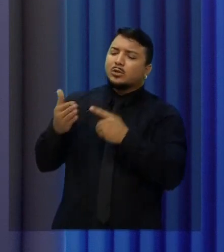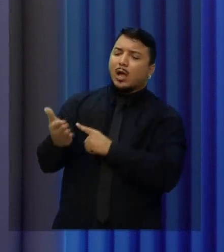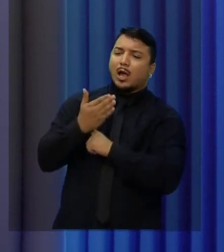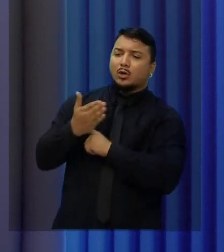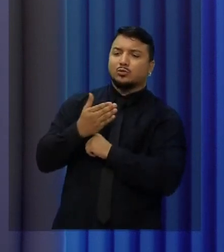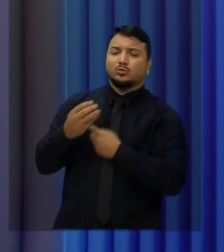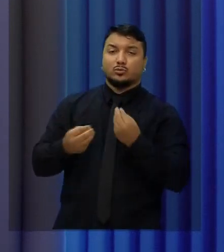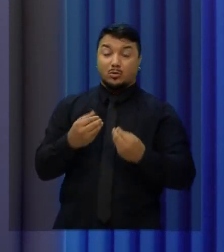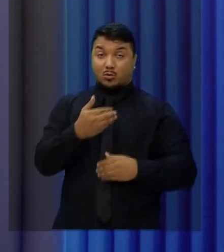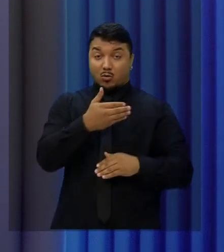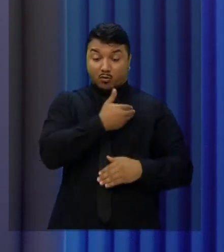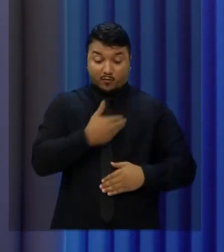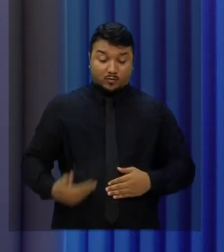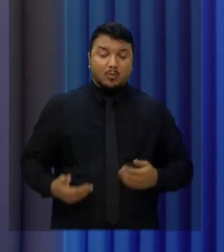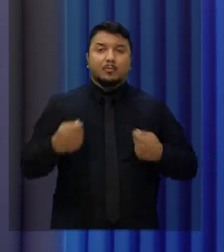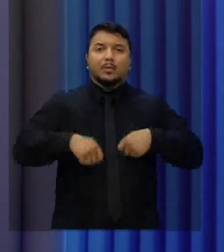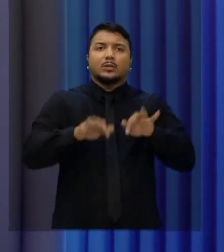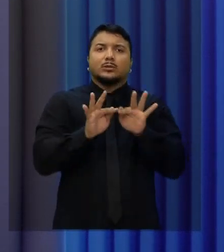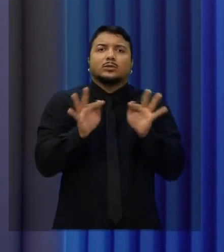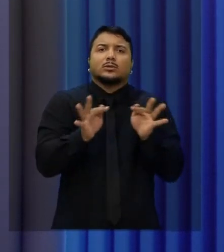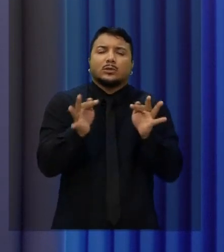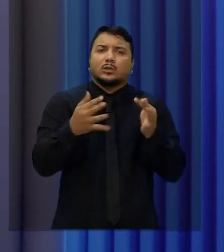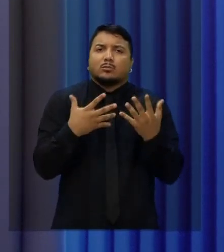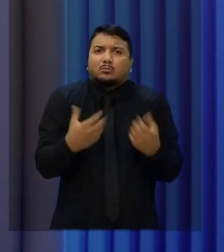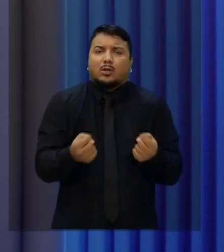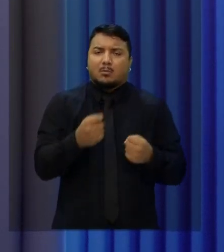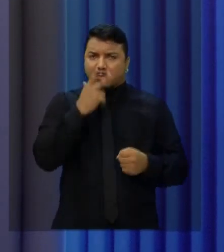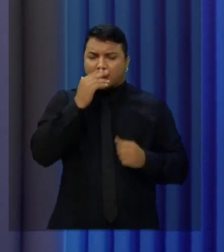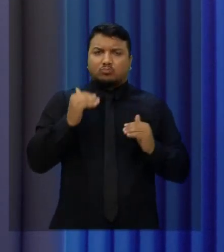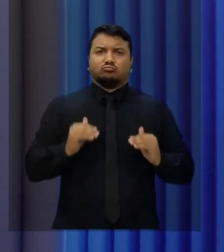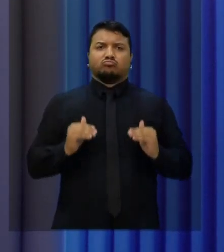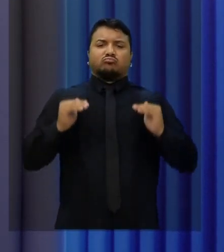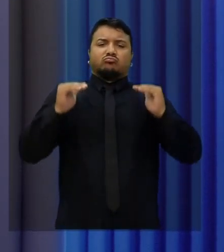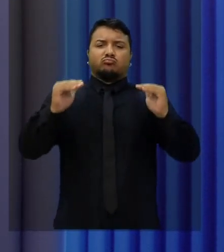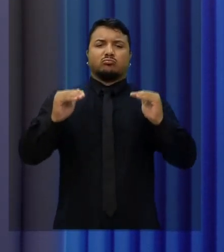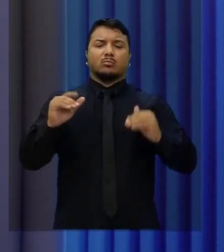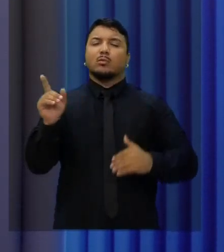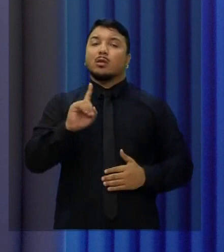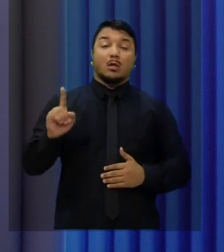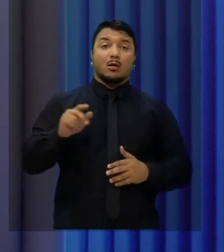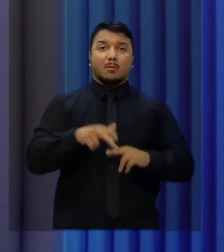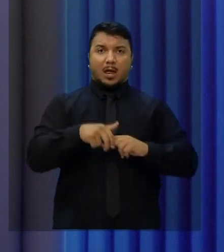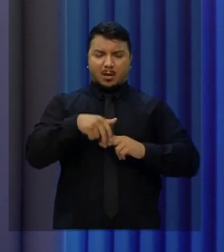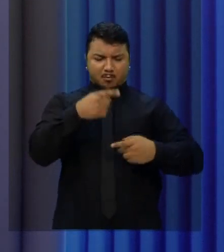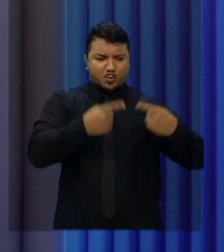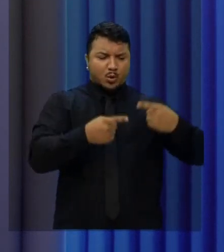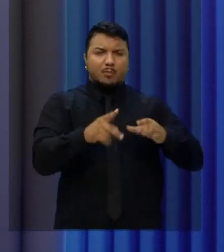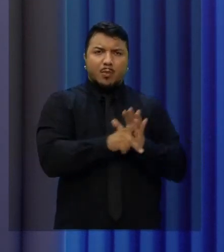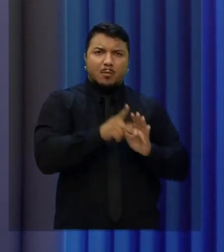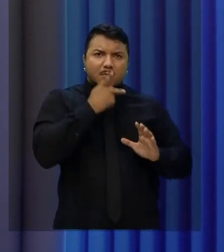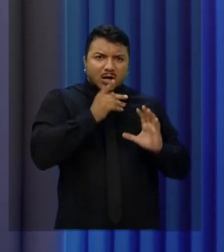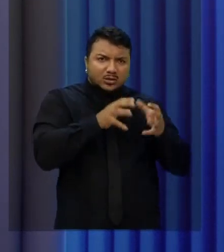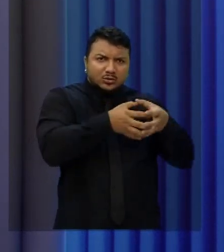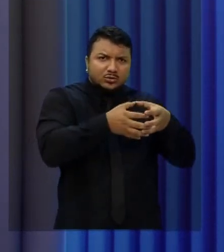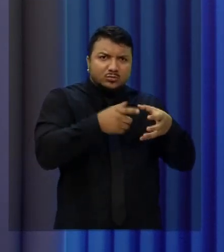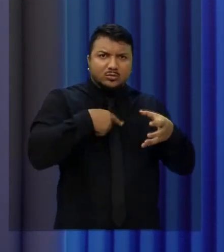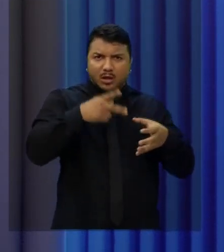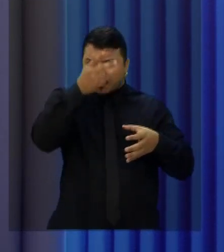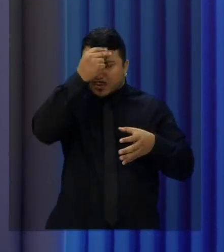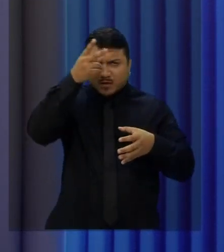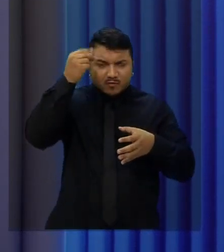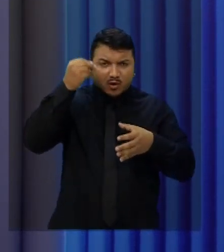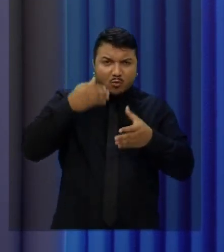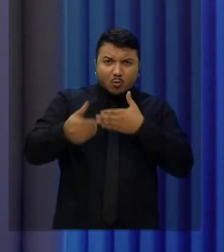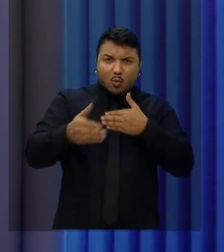O governador tem que ter humildade. O governador não pode ser arrogante, nem o governador pode querer fazer política partidária, seja com os prefeitos